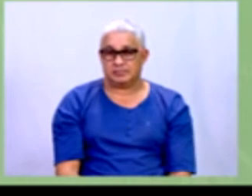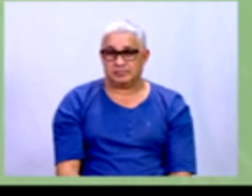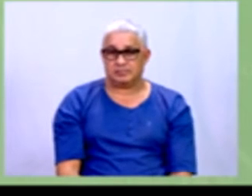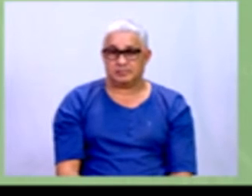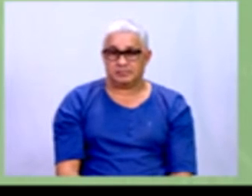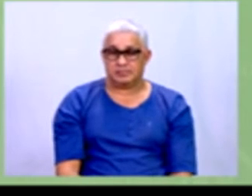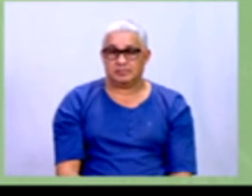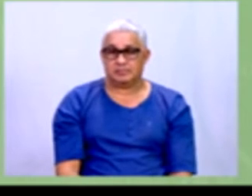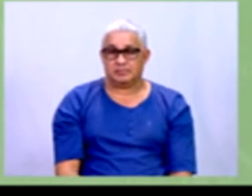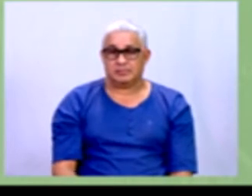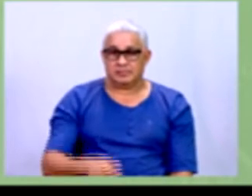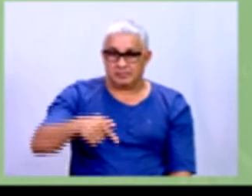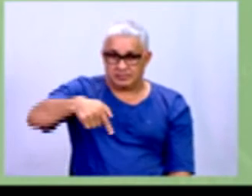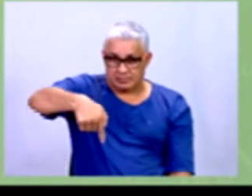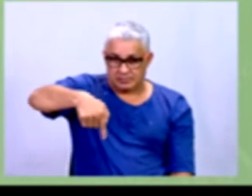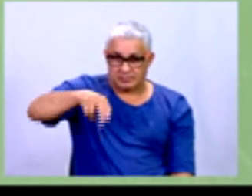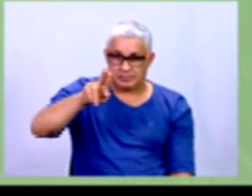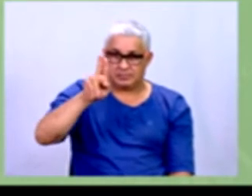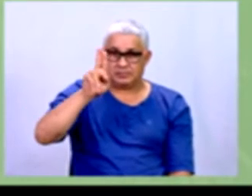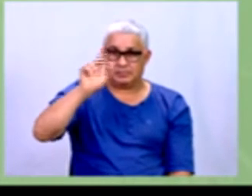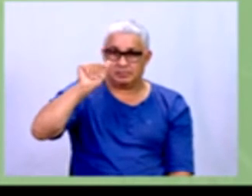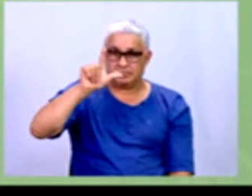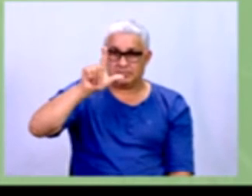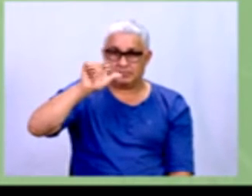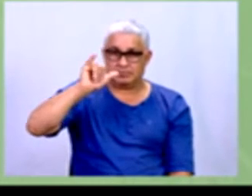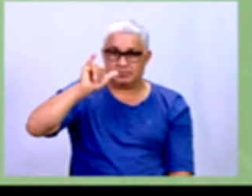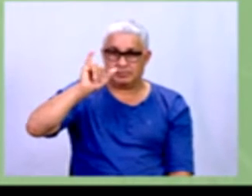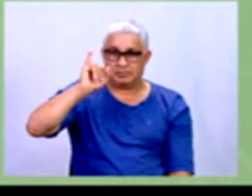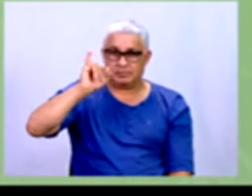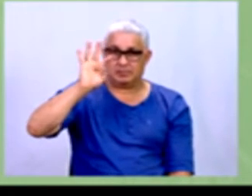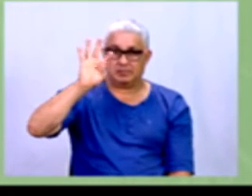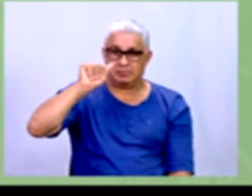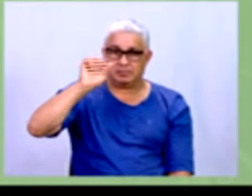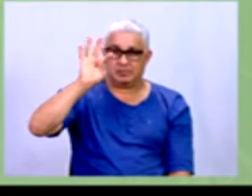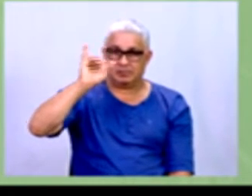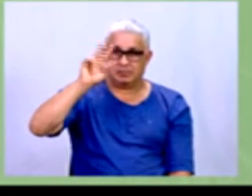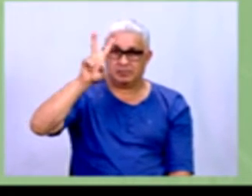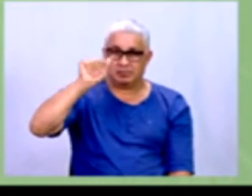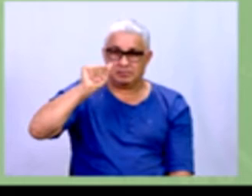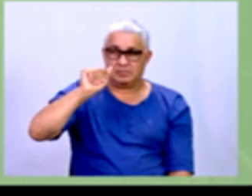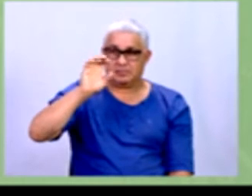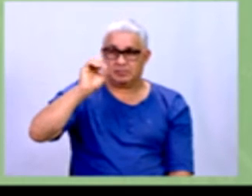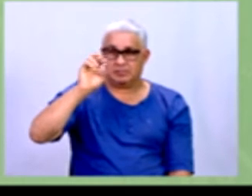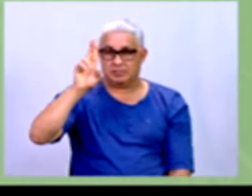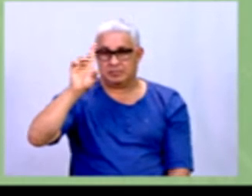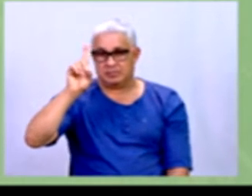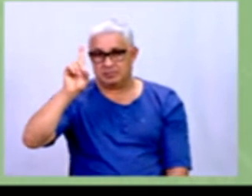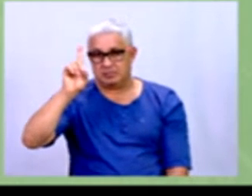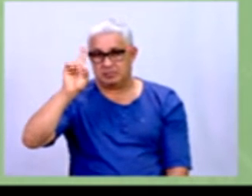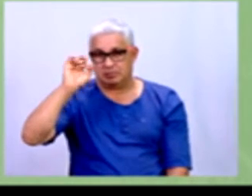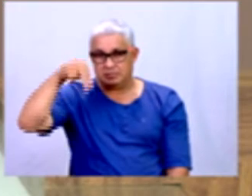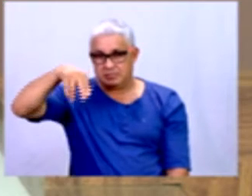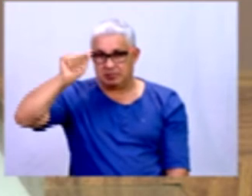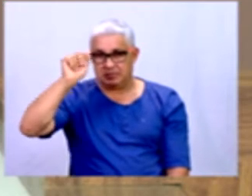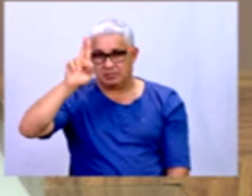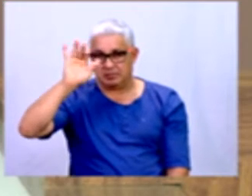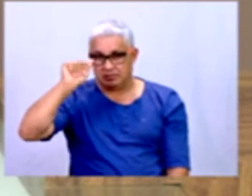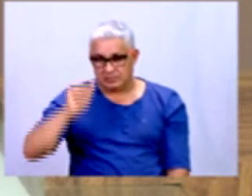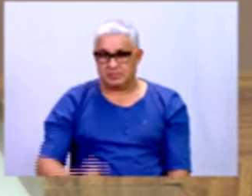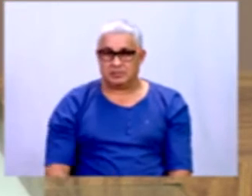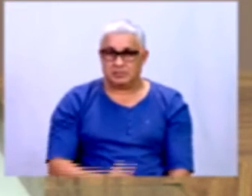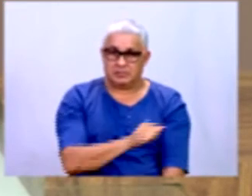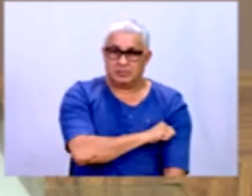variável qualitativa ordinária. Alguns alunos responderam essa questão? Vários responderam. Certo? Espirão